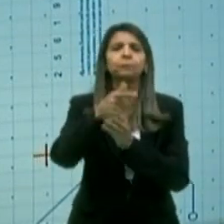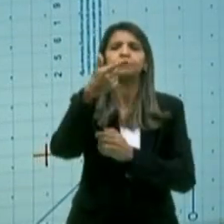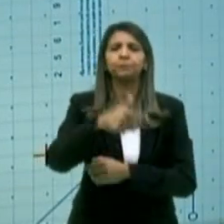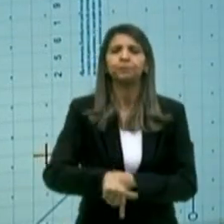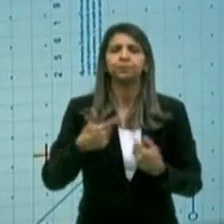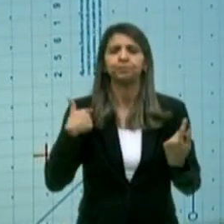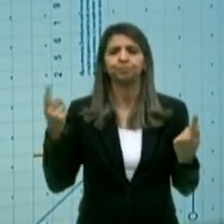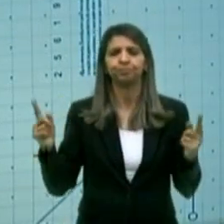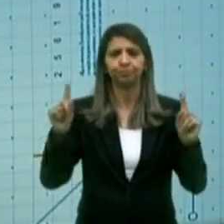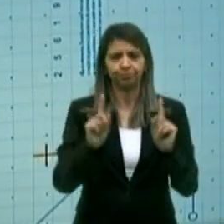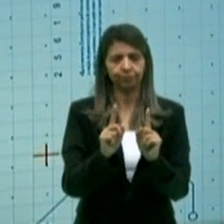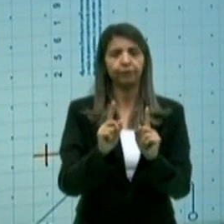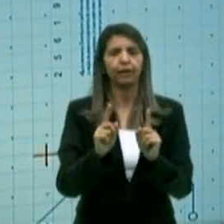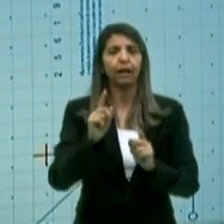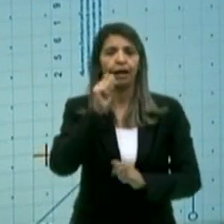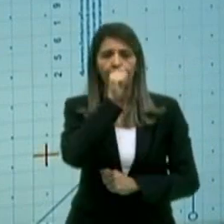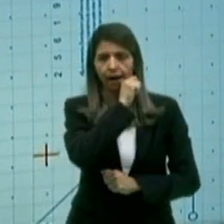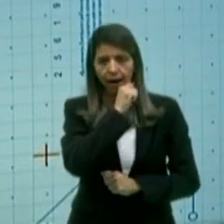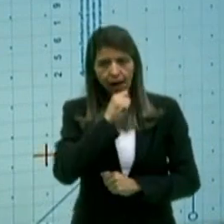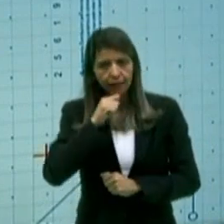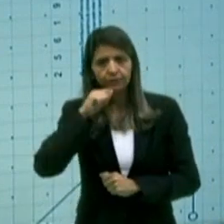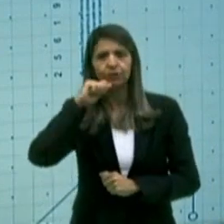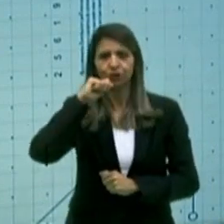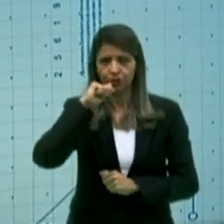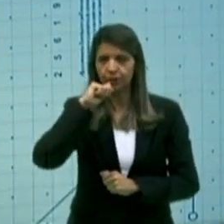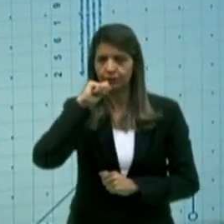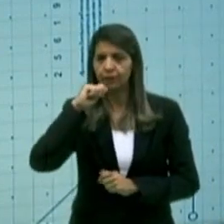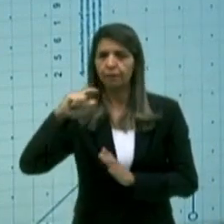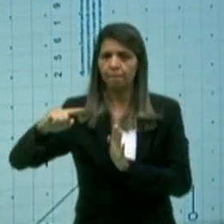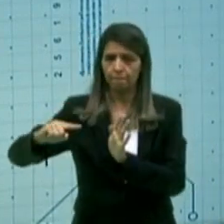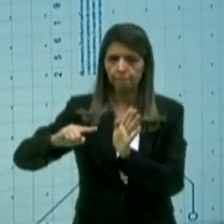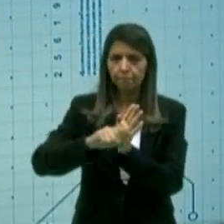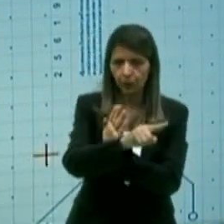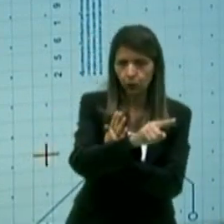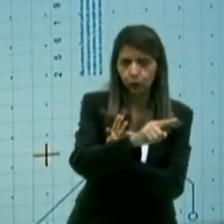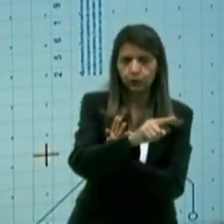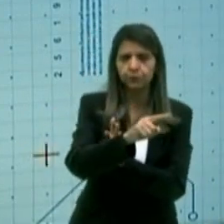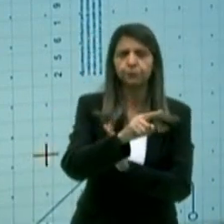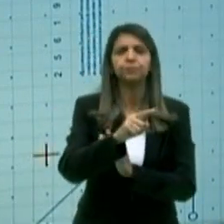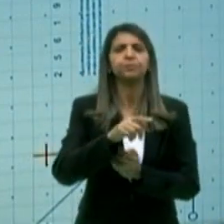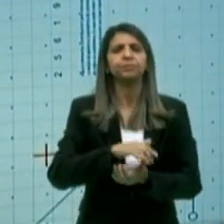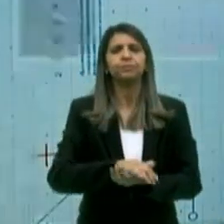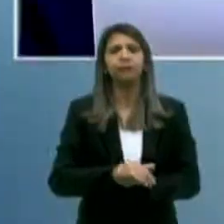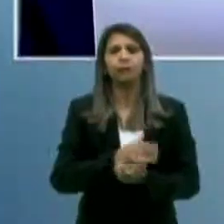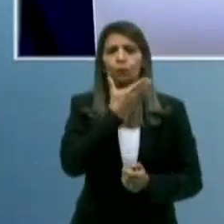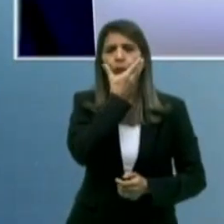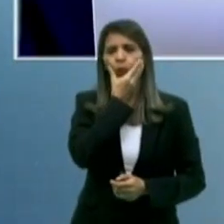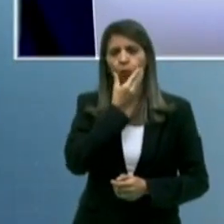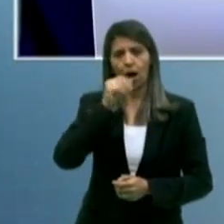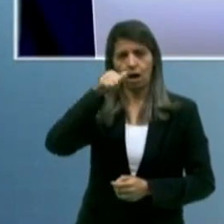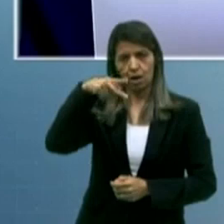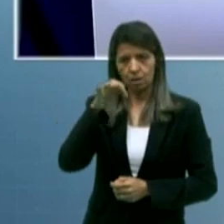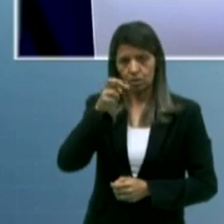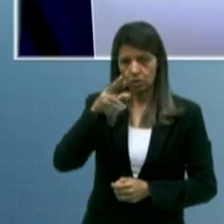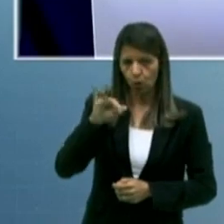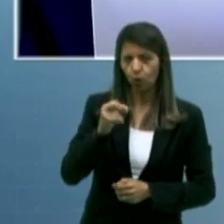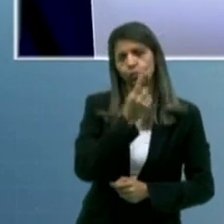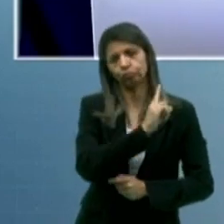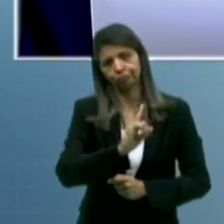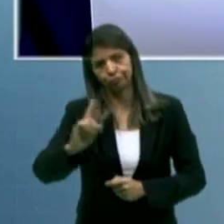porque a Adjane vai fazer agora a pergunta enquanto o Antônio Nascimento retorna ao lugar dele. Vou sorteando aqui.